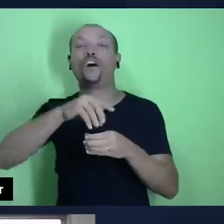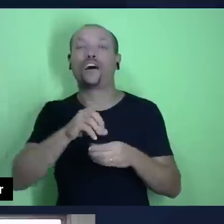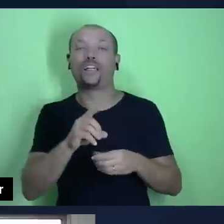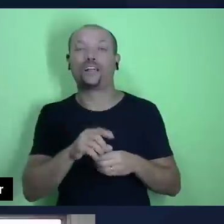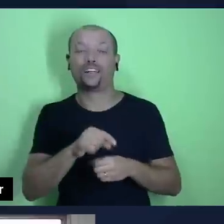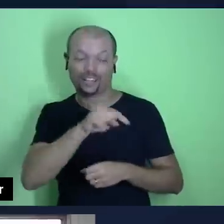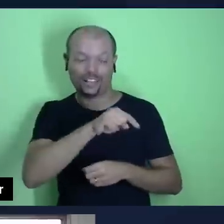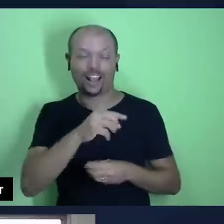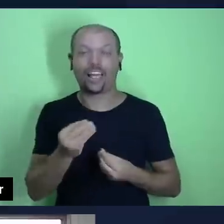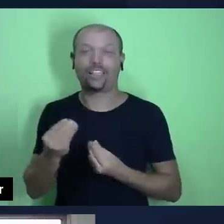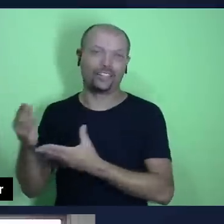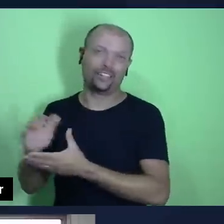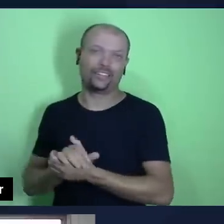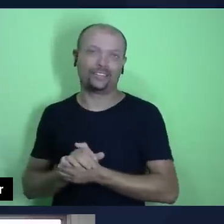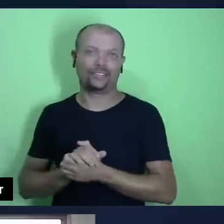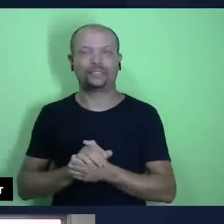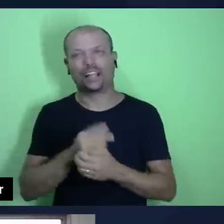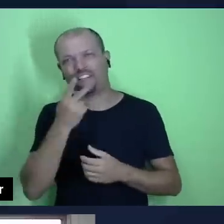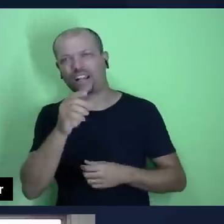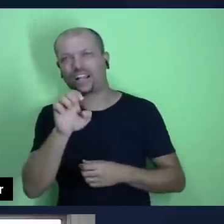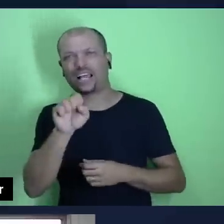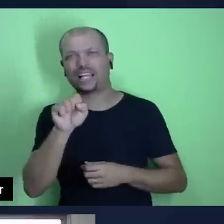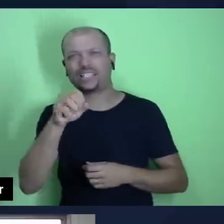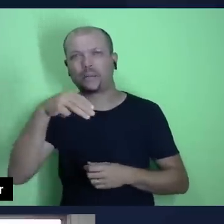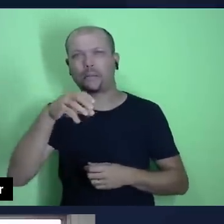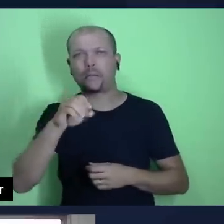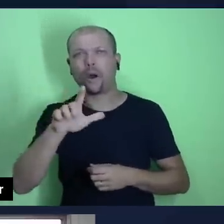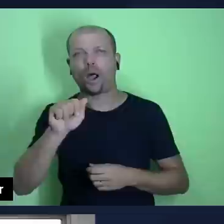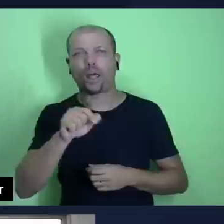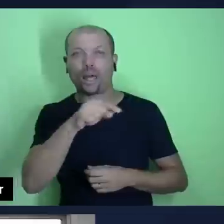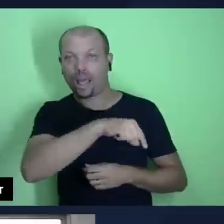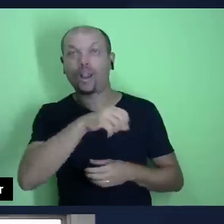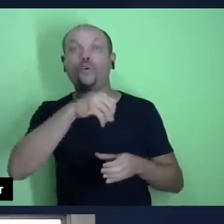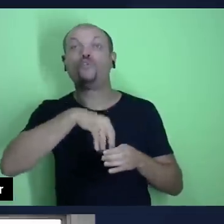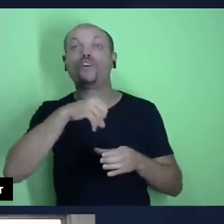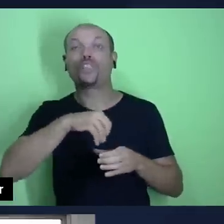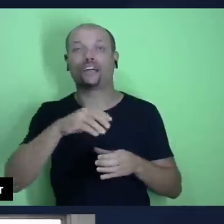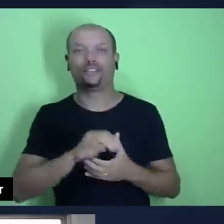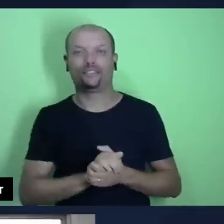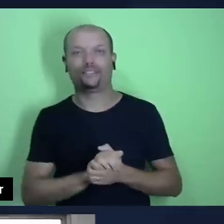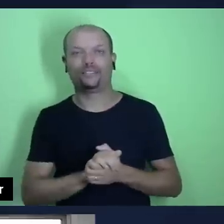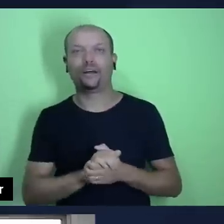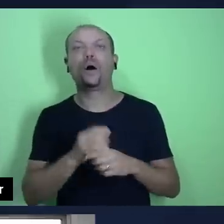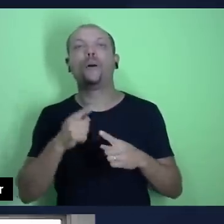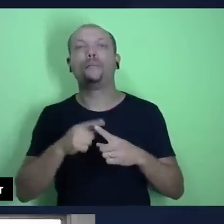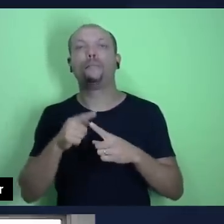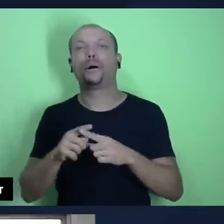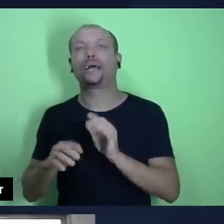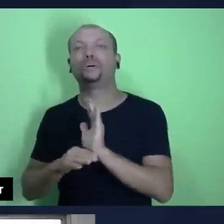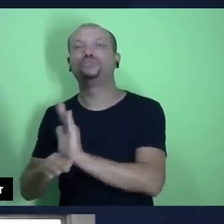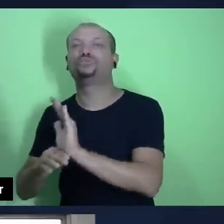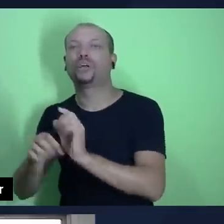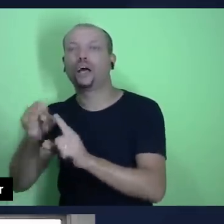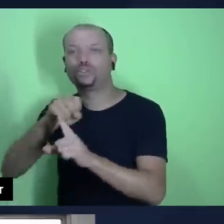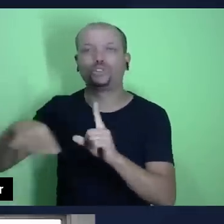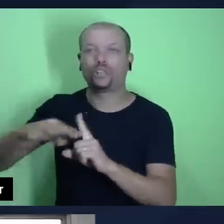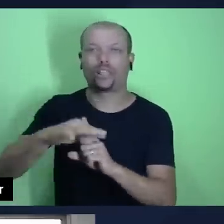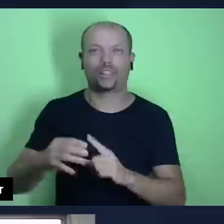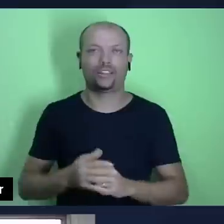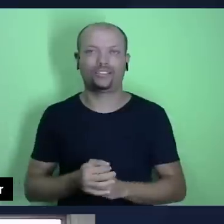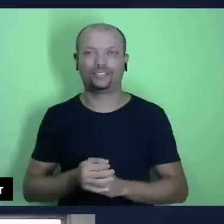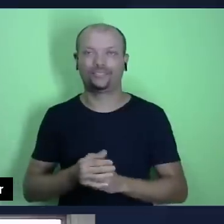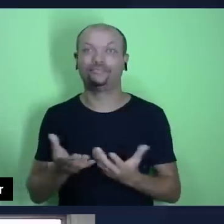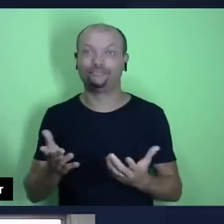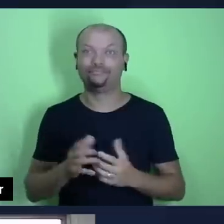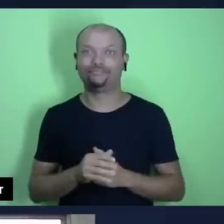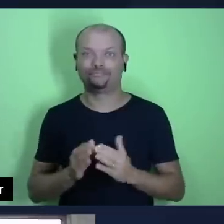Aqui o termo é usado de esmolas, mas na verdade ele estava ofertando para as causas sociais da igreja. Júlio,